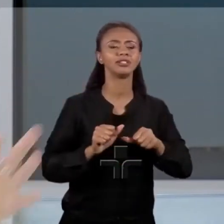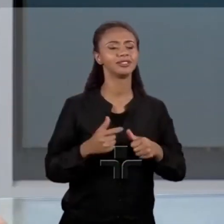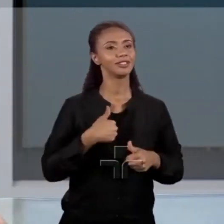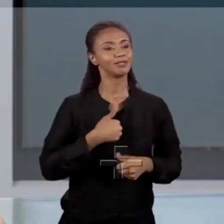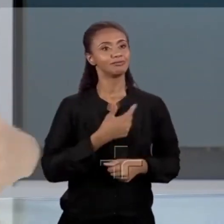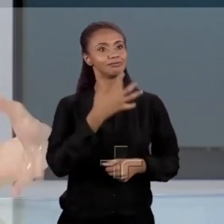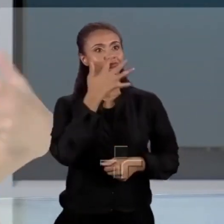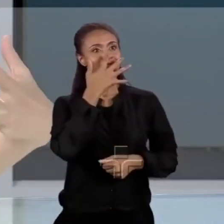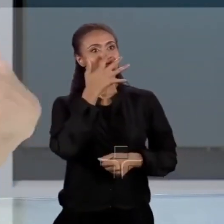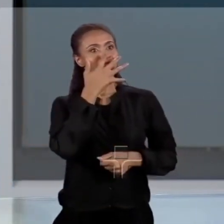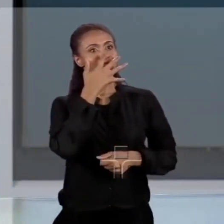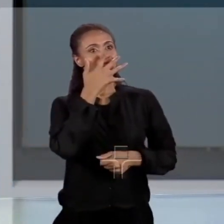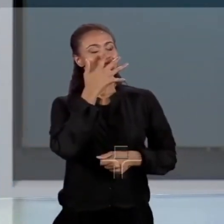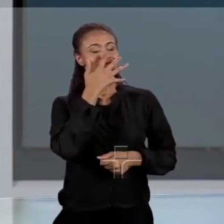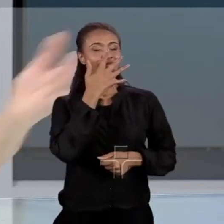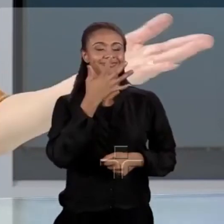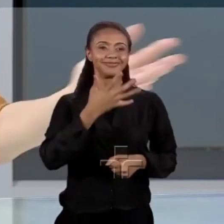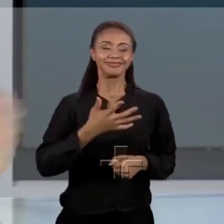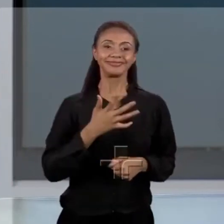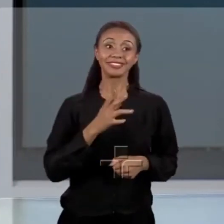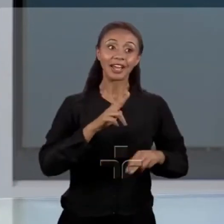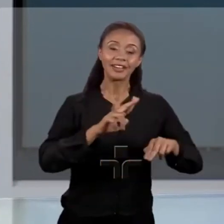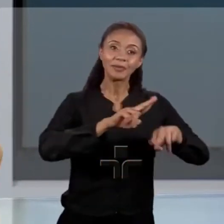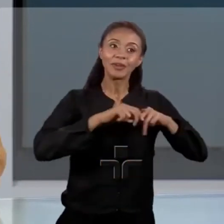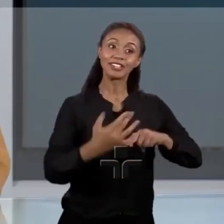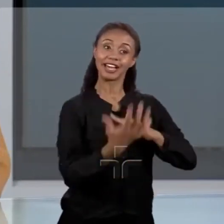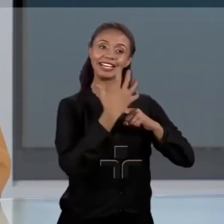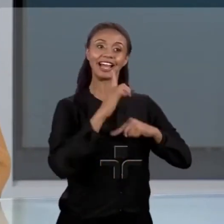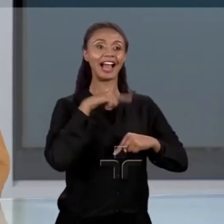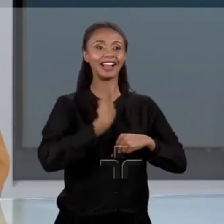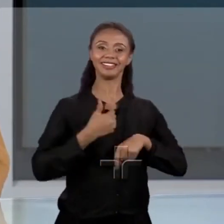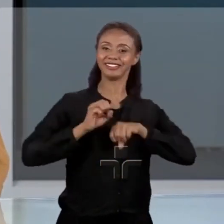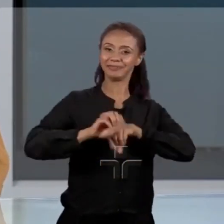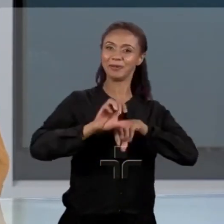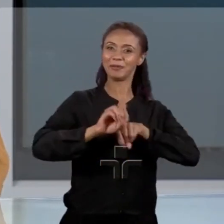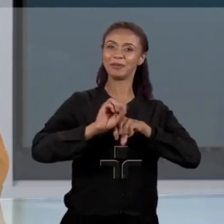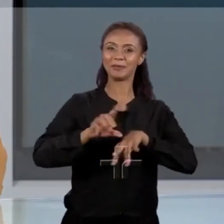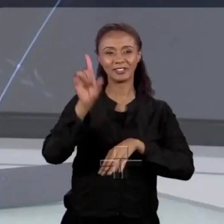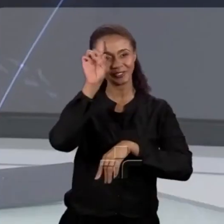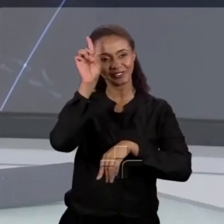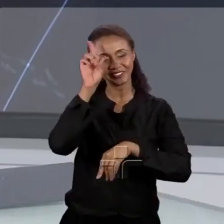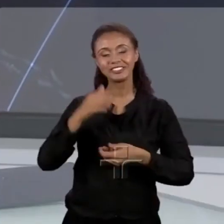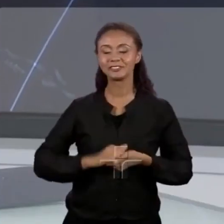fascinante, né? Acho que é isso que faz a gente acordar cedo para dar aula, eventualmente, né? Inspirador.